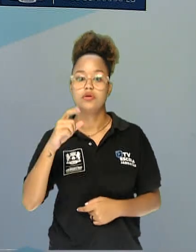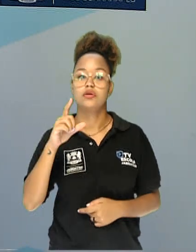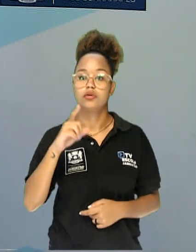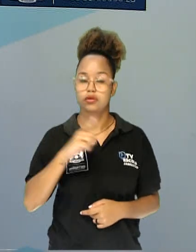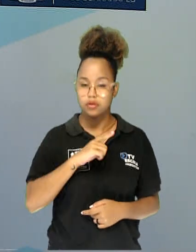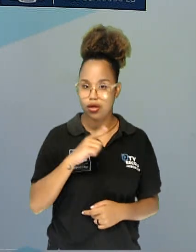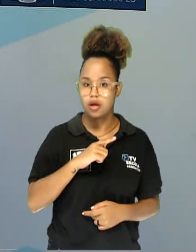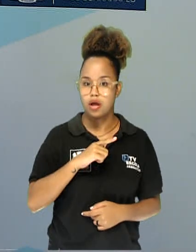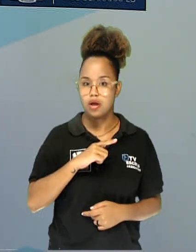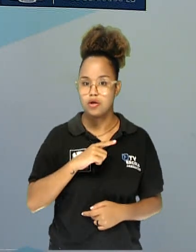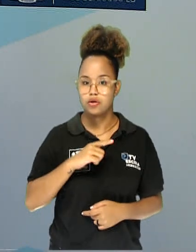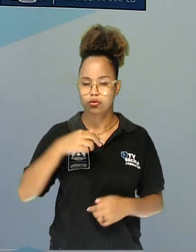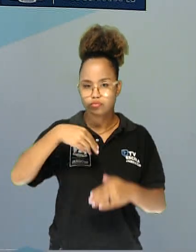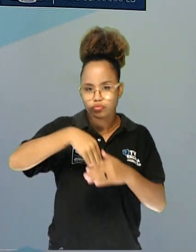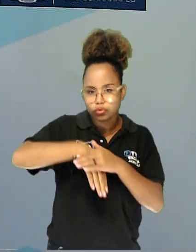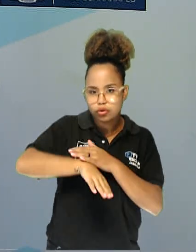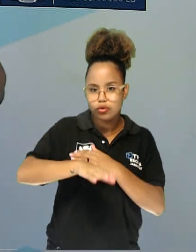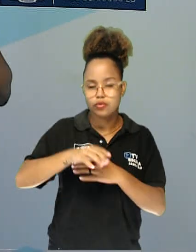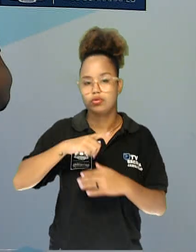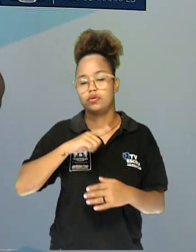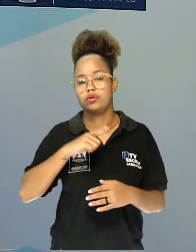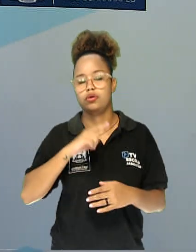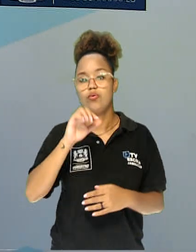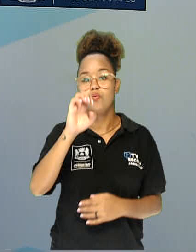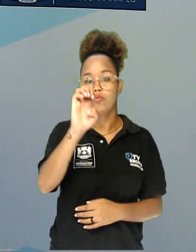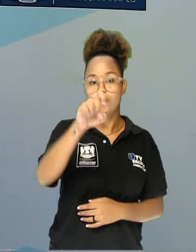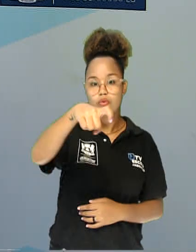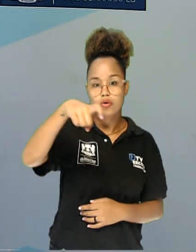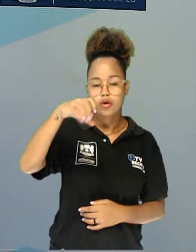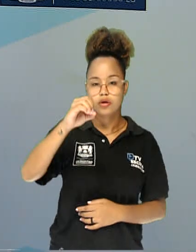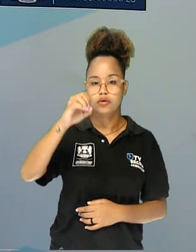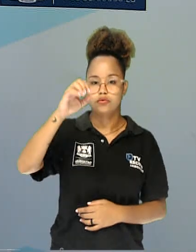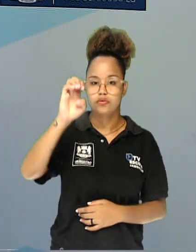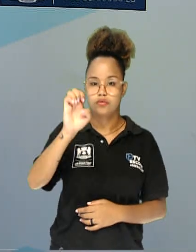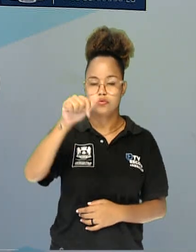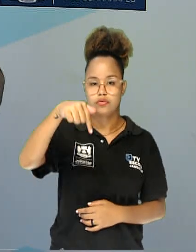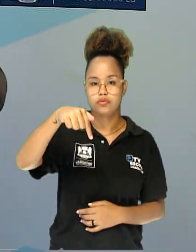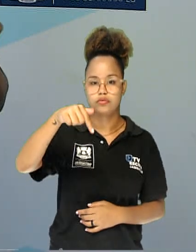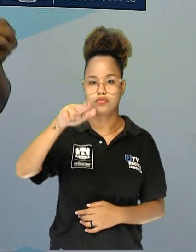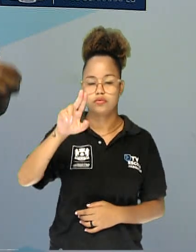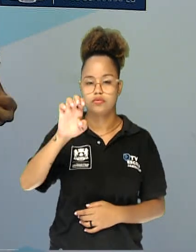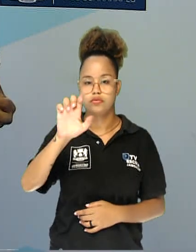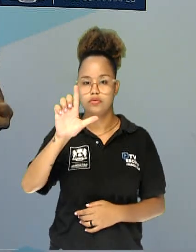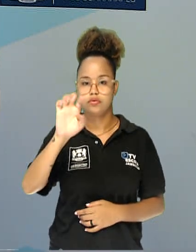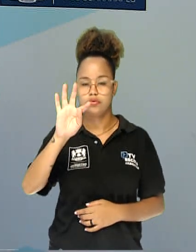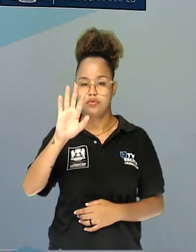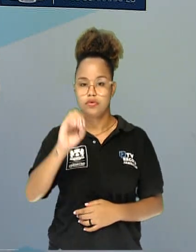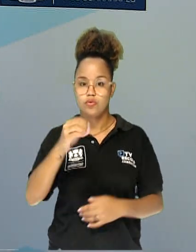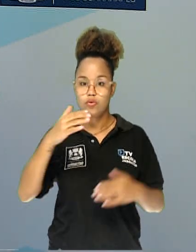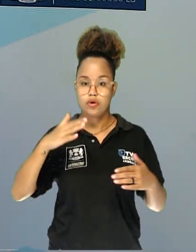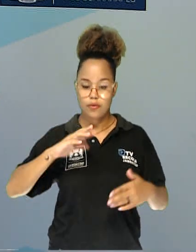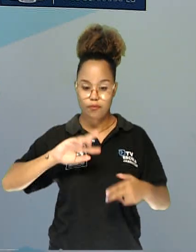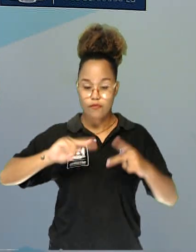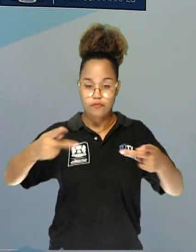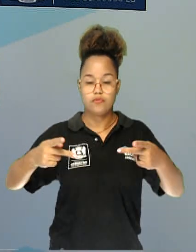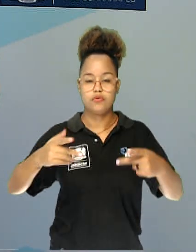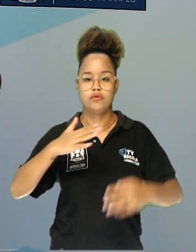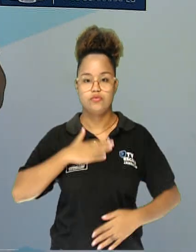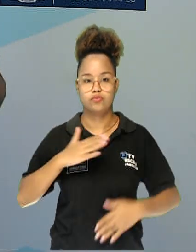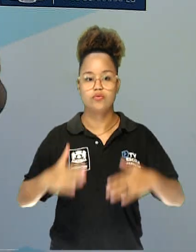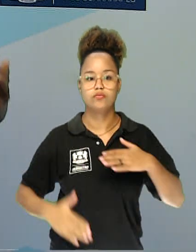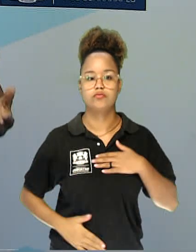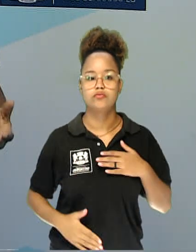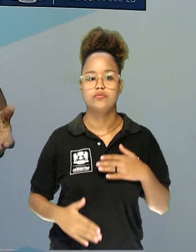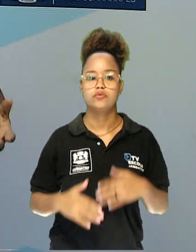exoesqueleto, que é o esqueleto por fora. Os insetos têm seis patas e antenas, tá?